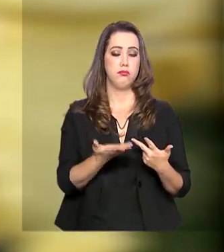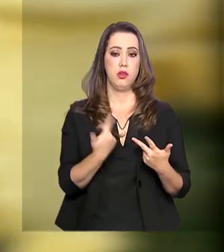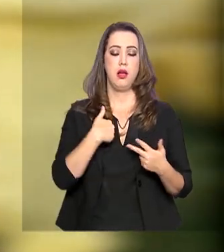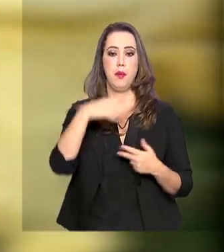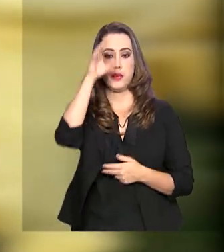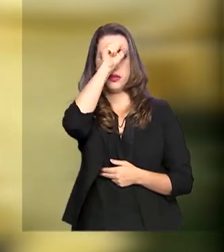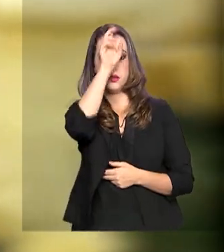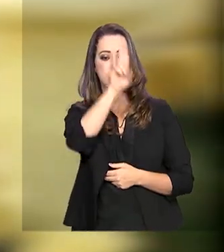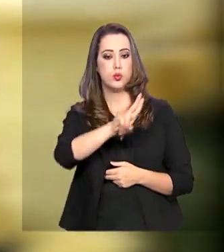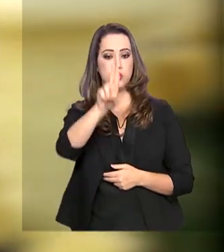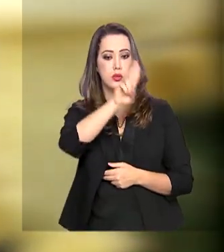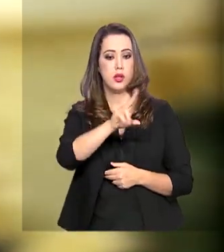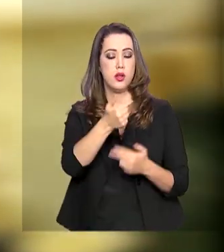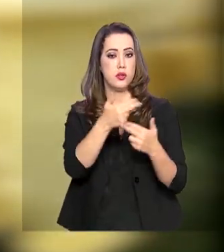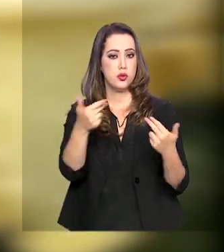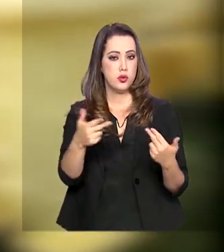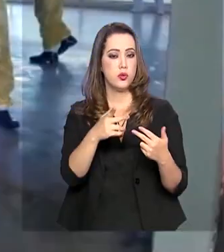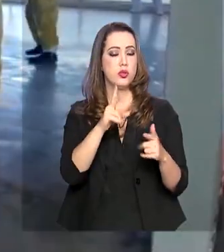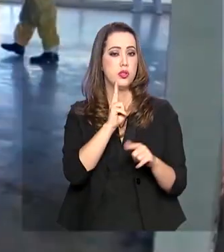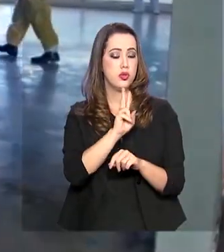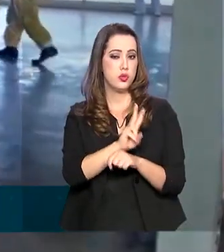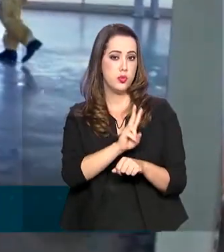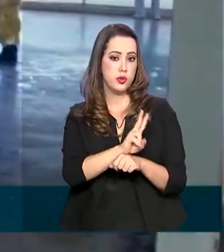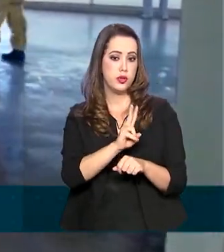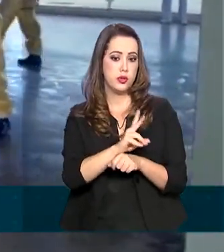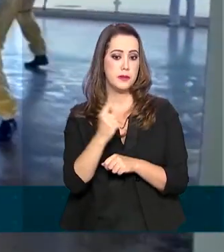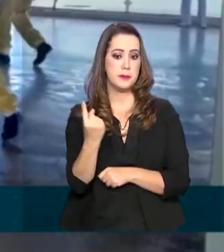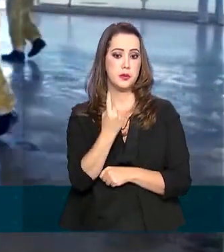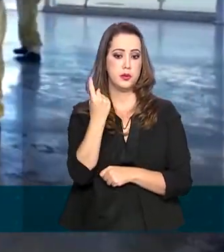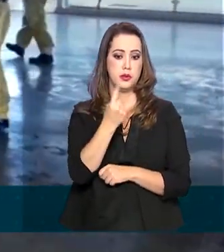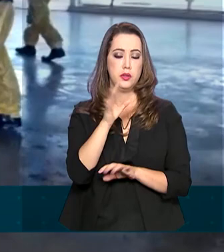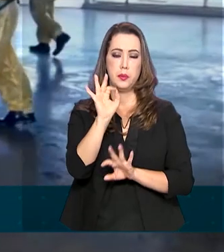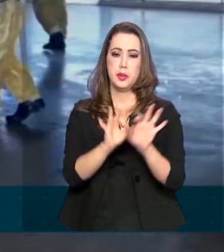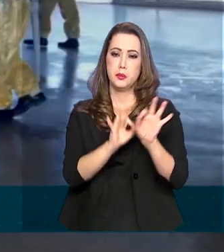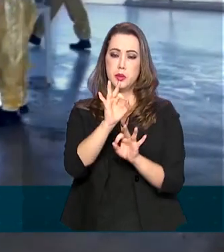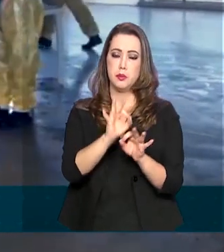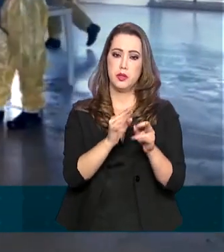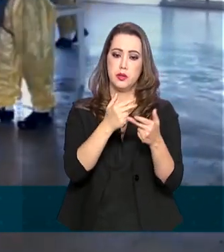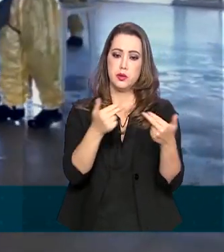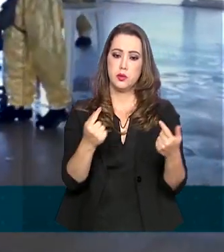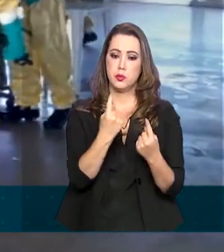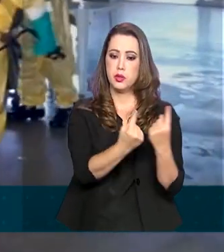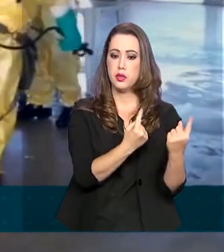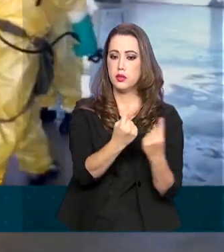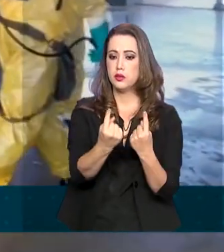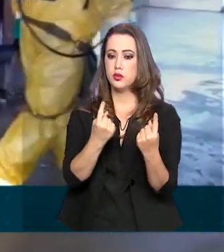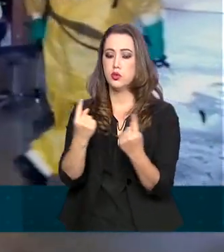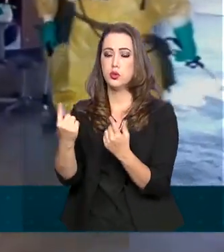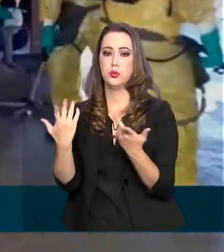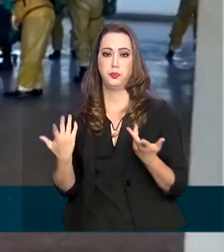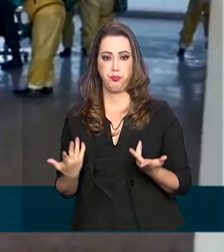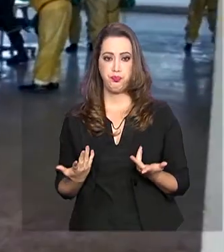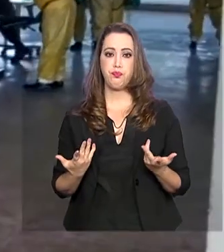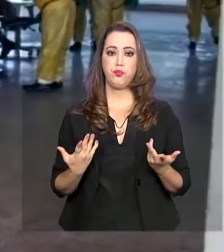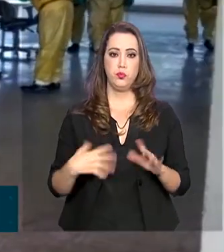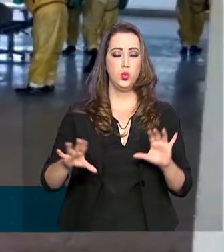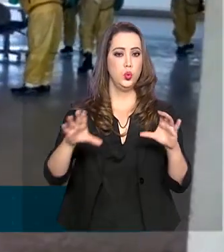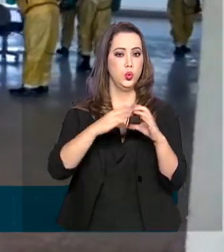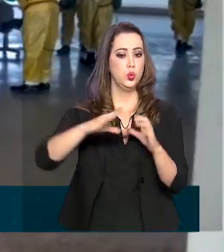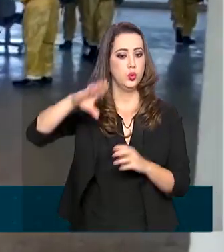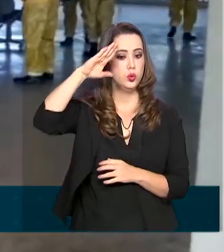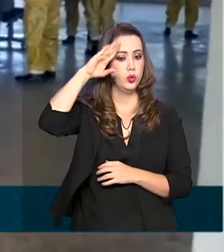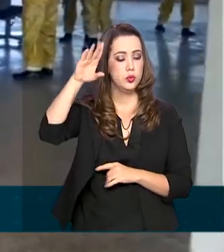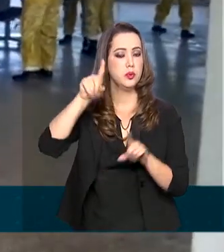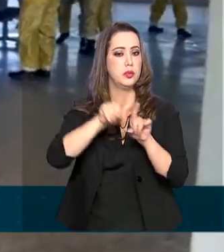utilização dos equipamentos de proteção individual e também a preparar os produtos para cada tipo de procedimento. Os militares